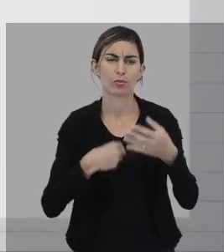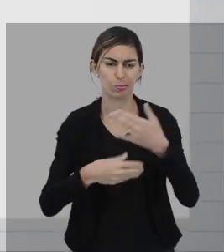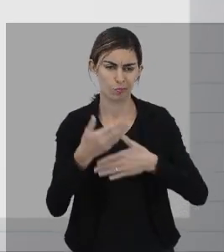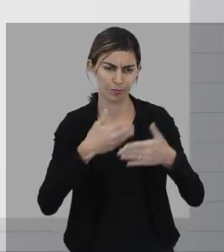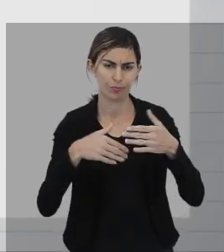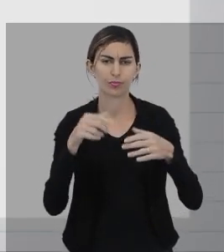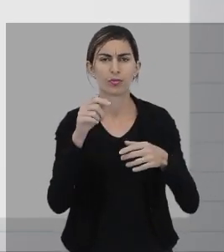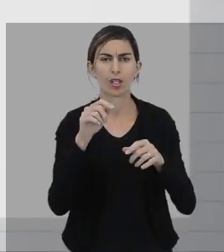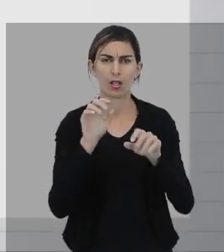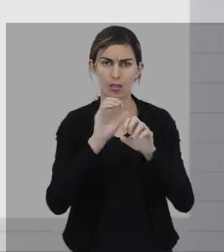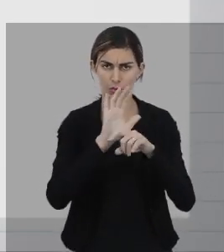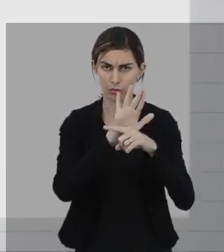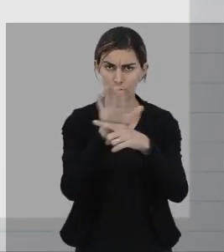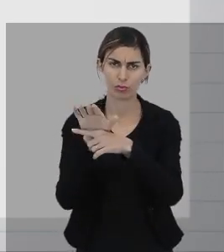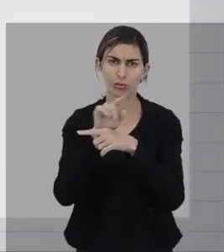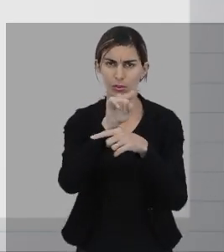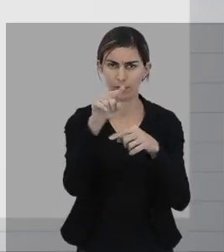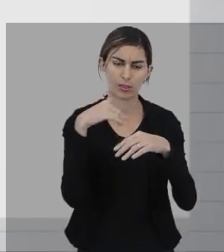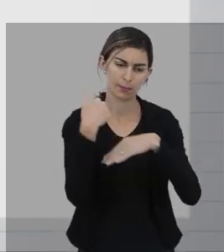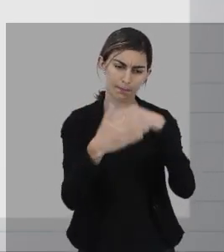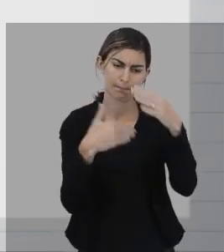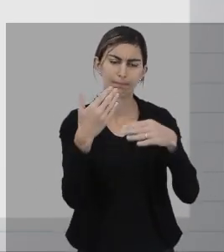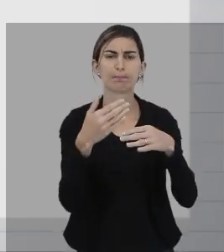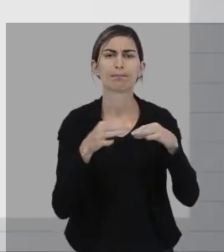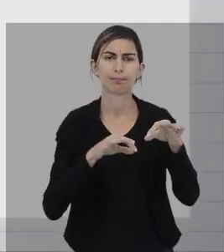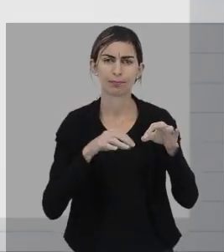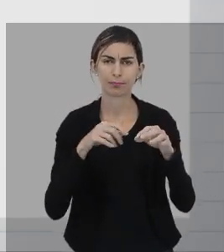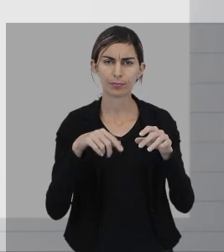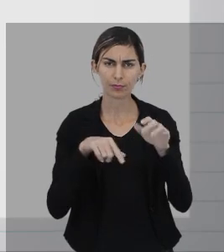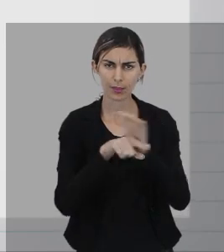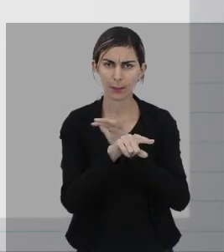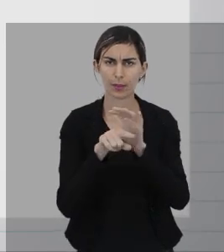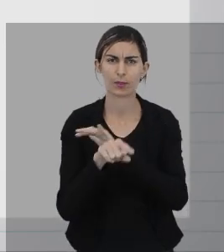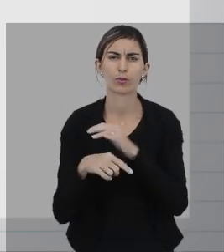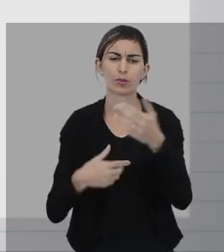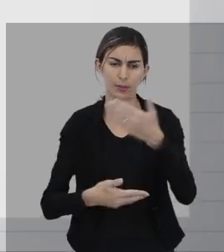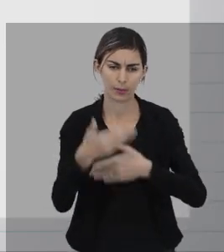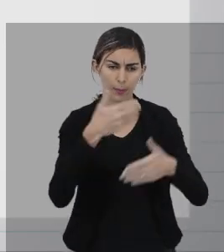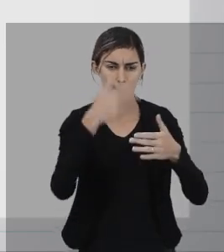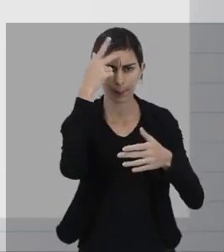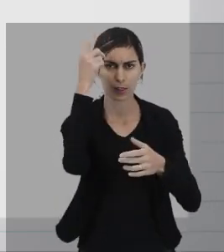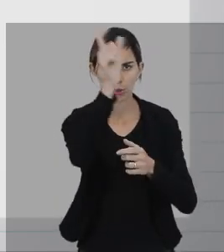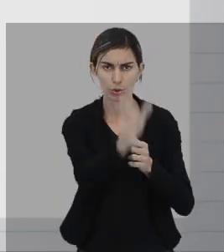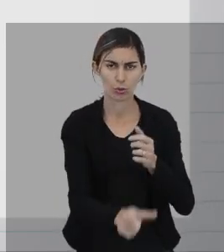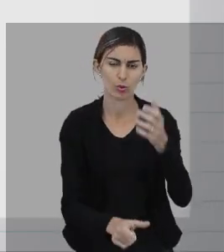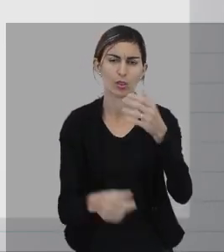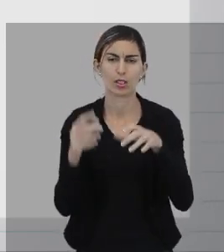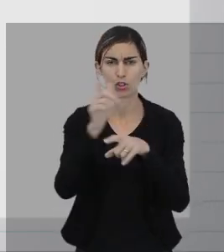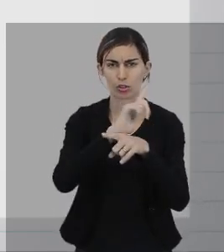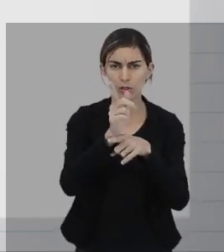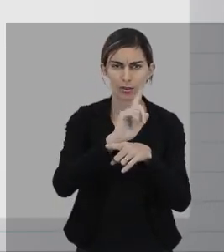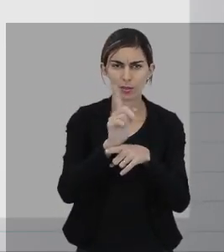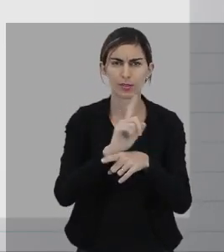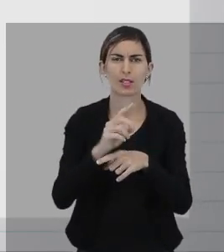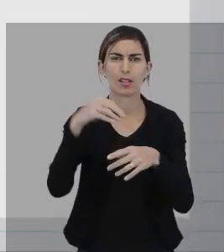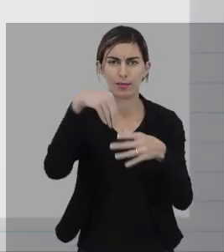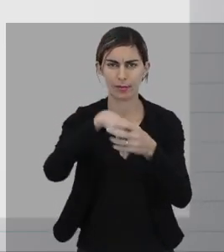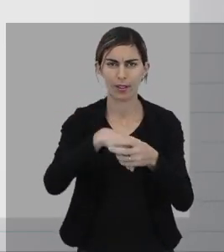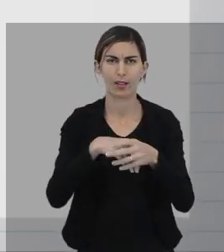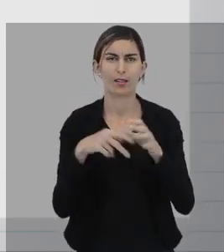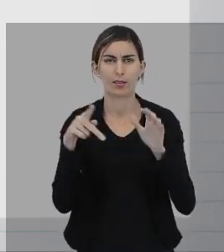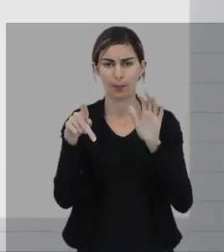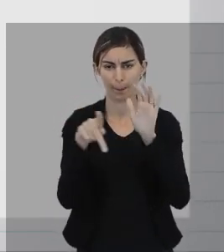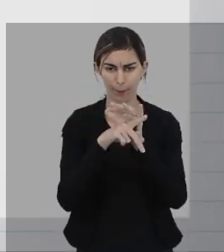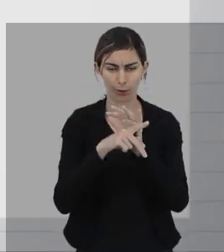que vai instrumentalizar você a conduzir também as questões de relação interpessoal, de como você gerenciar a sua